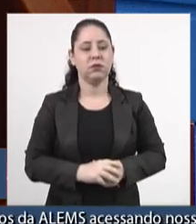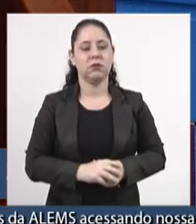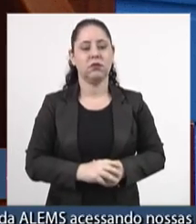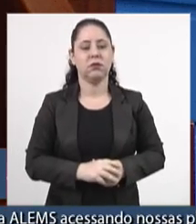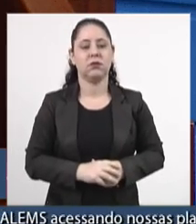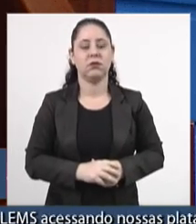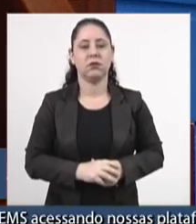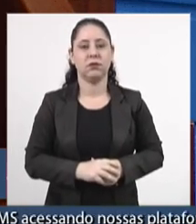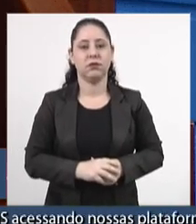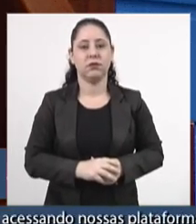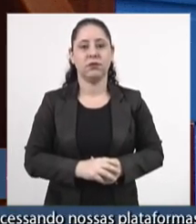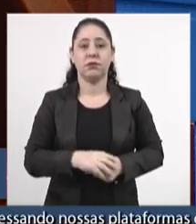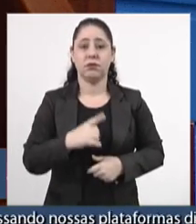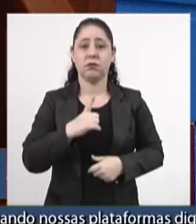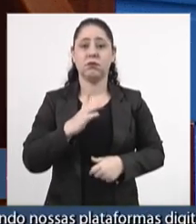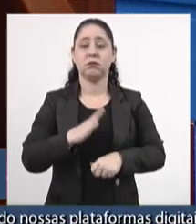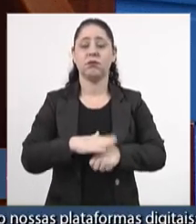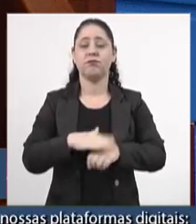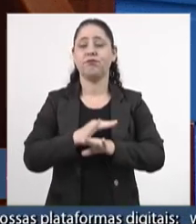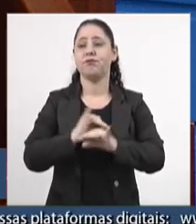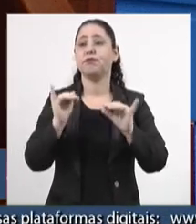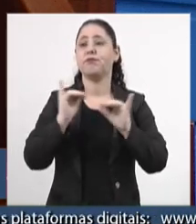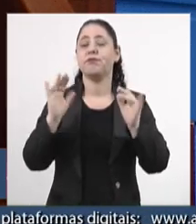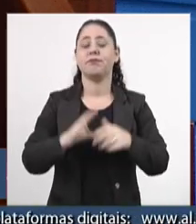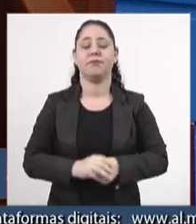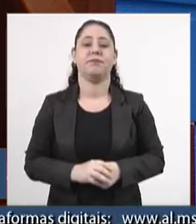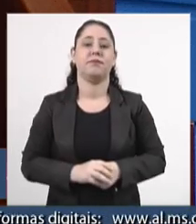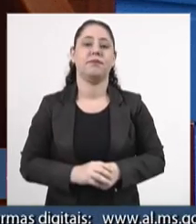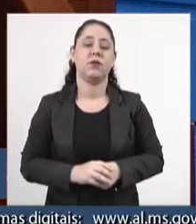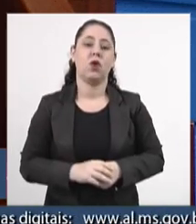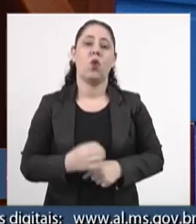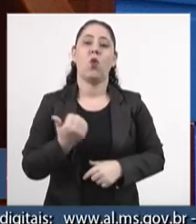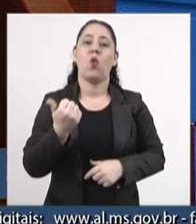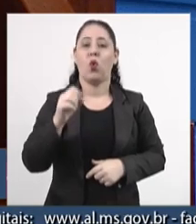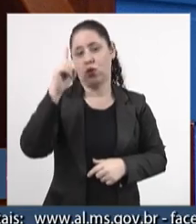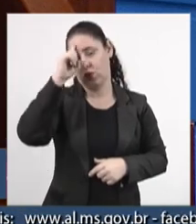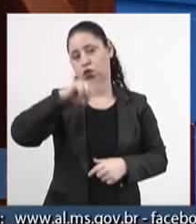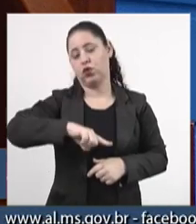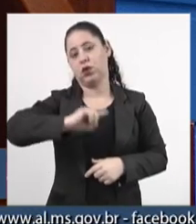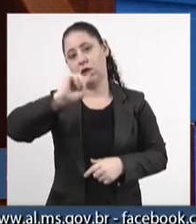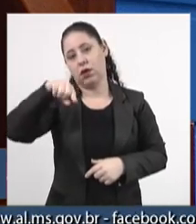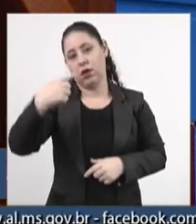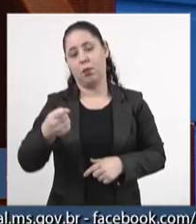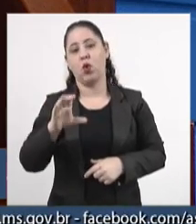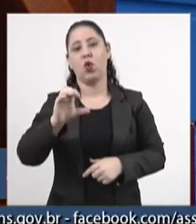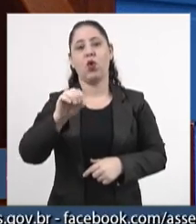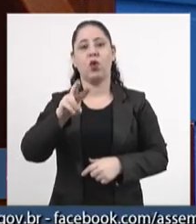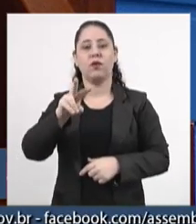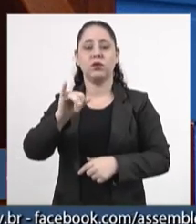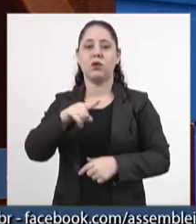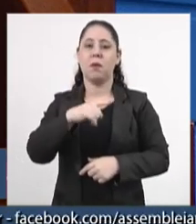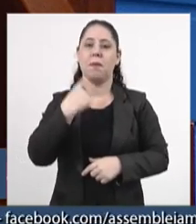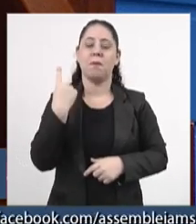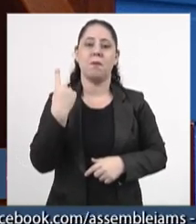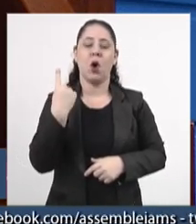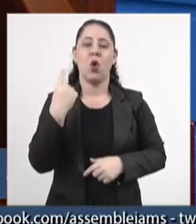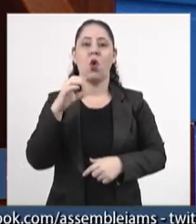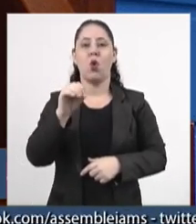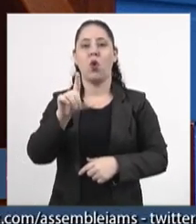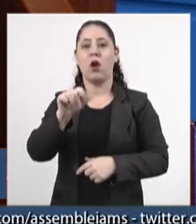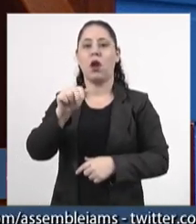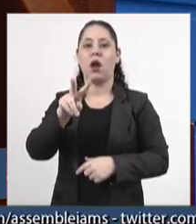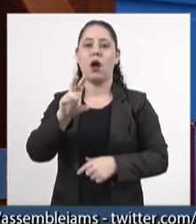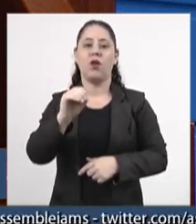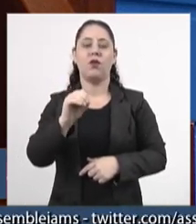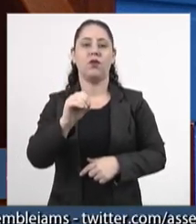Tem aqui mais uma publicação. Oito dias após contrair Covid, morre Olavo de Carvalho,